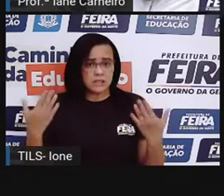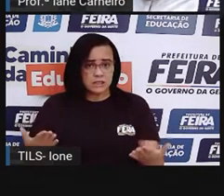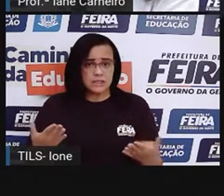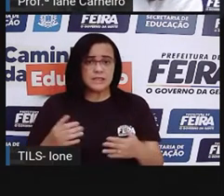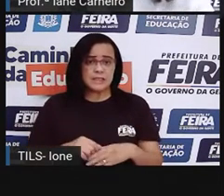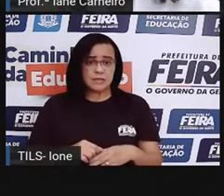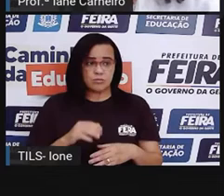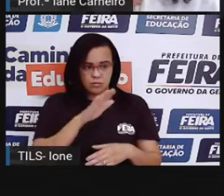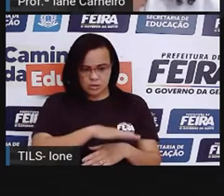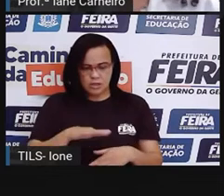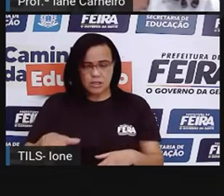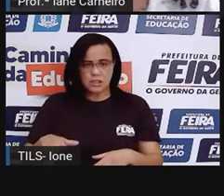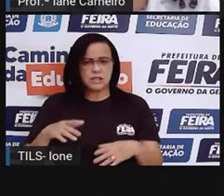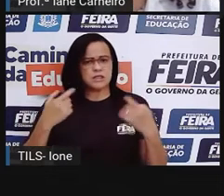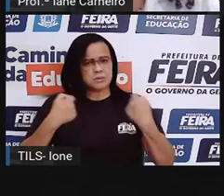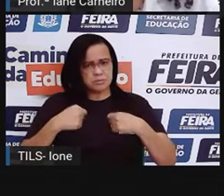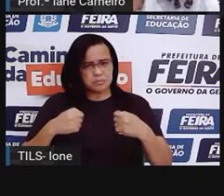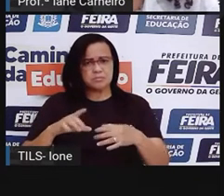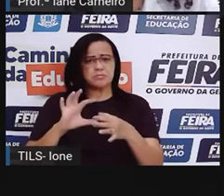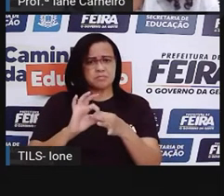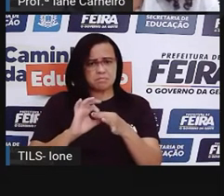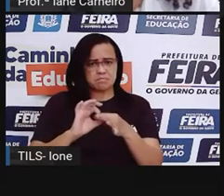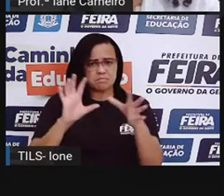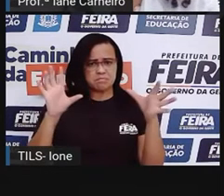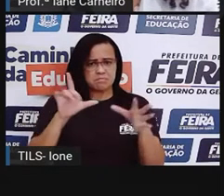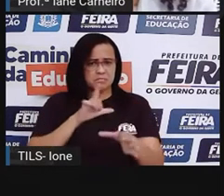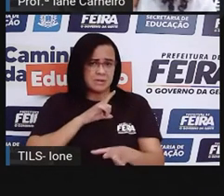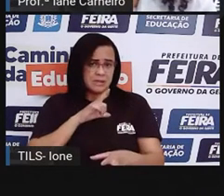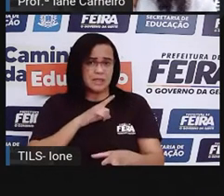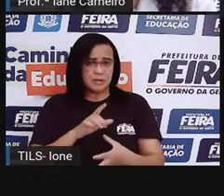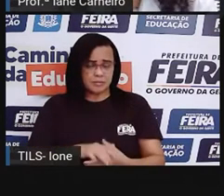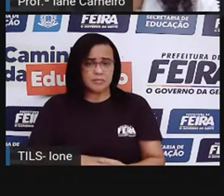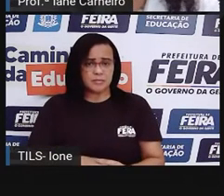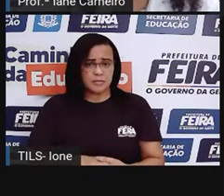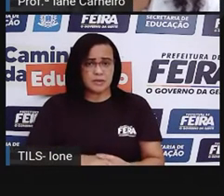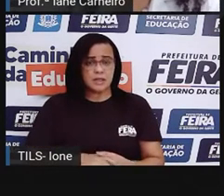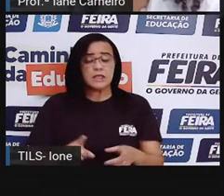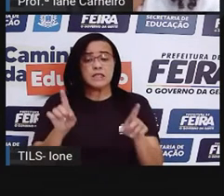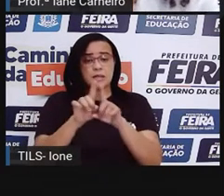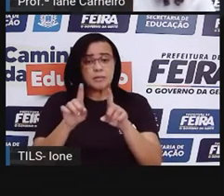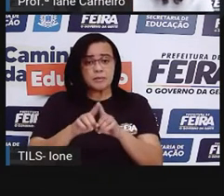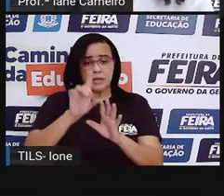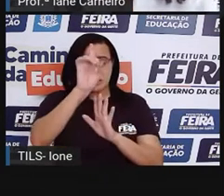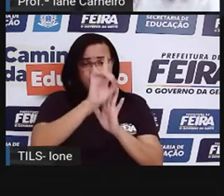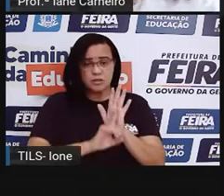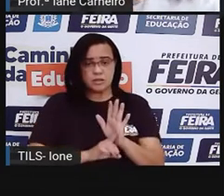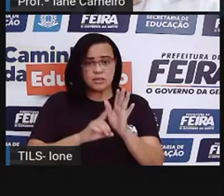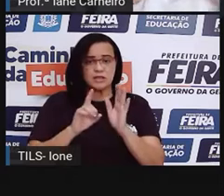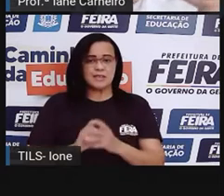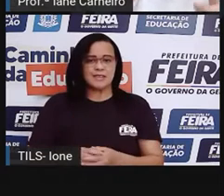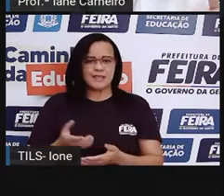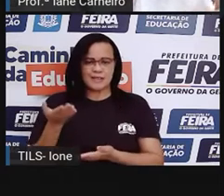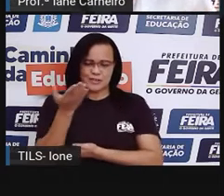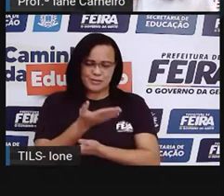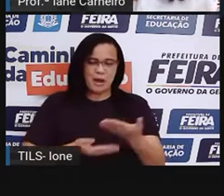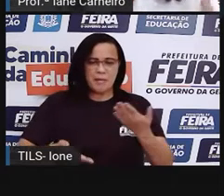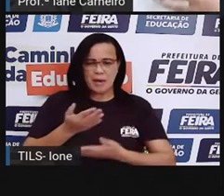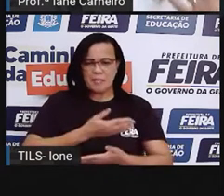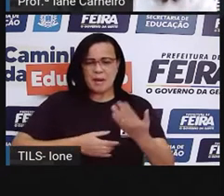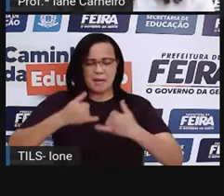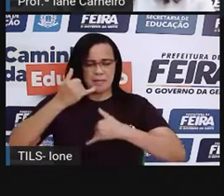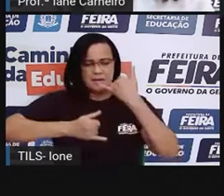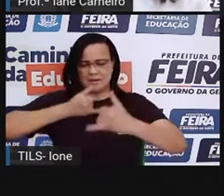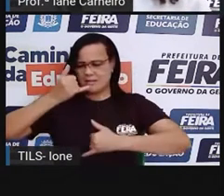espaços de cultura. Outro direito, ó, direito ao lazer, né? Então, tem crianças que fazem aí karatê,